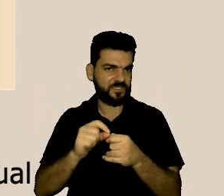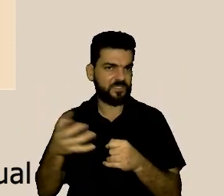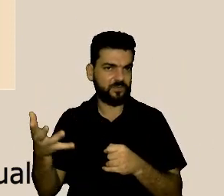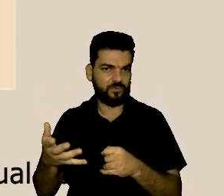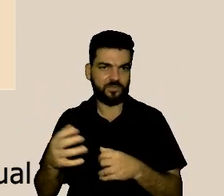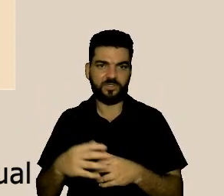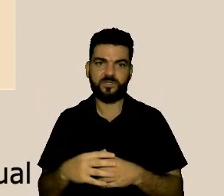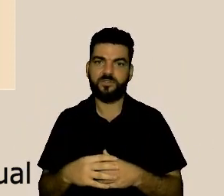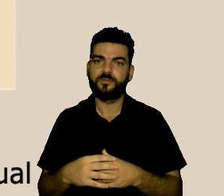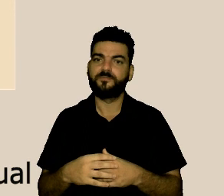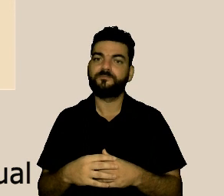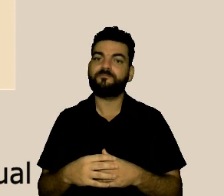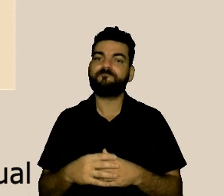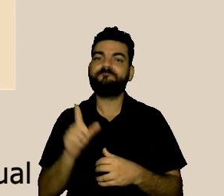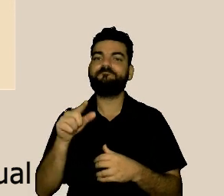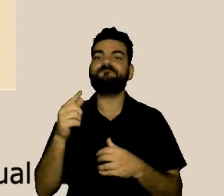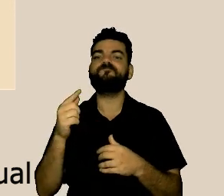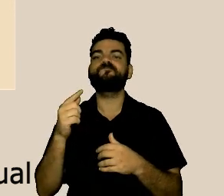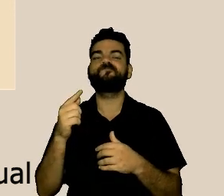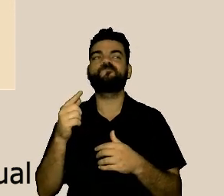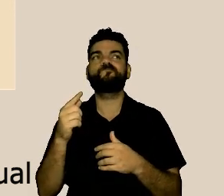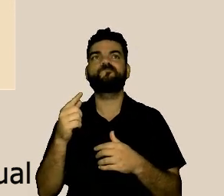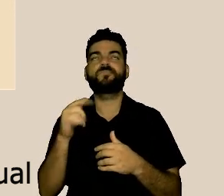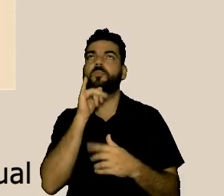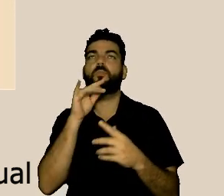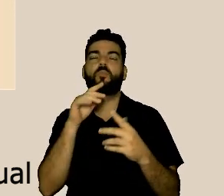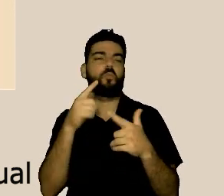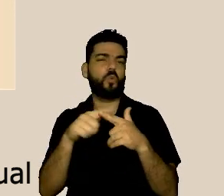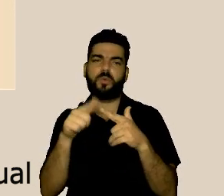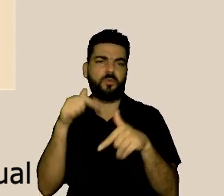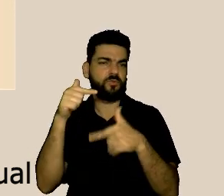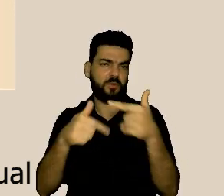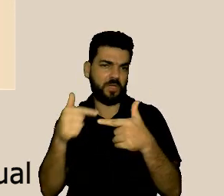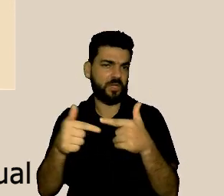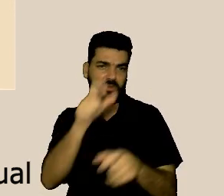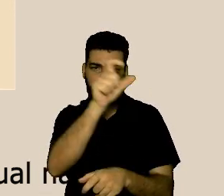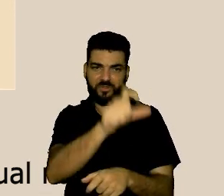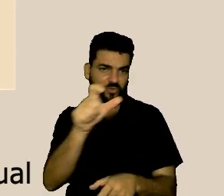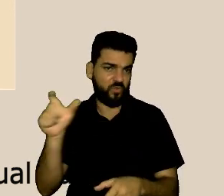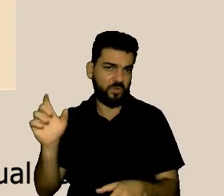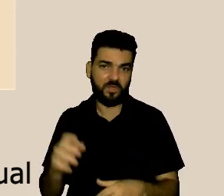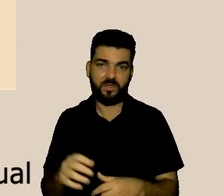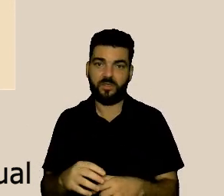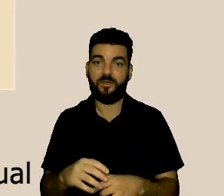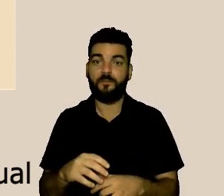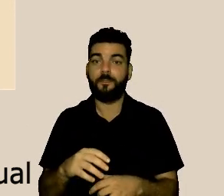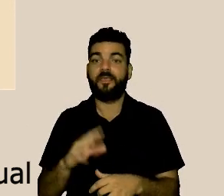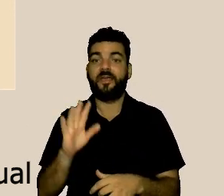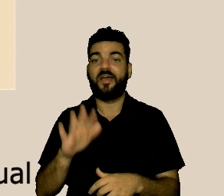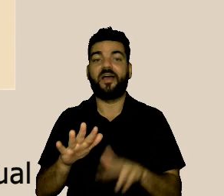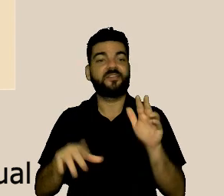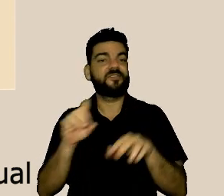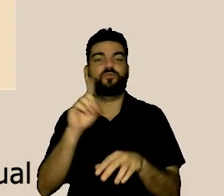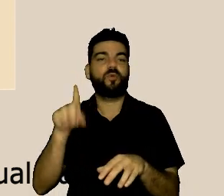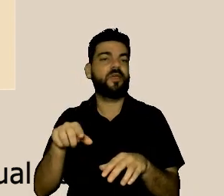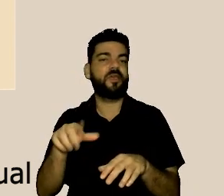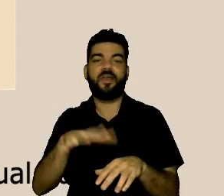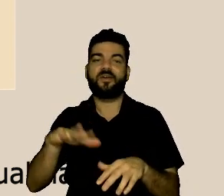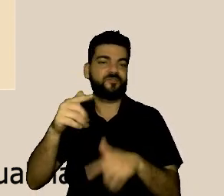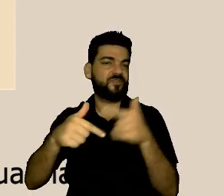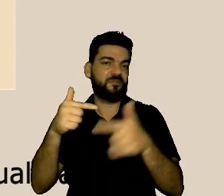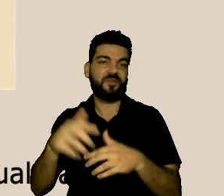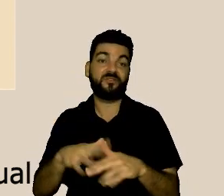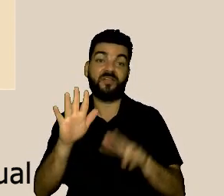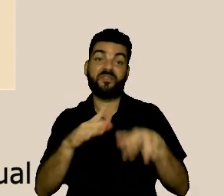aqui que o enfrentamento das situações próprias do indivíduo nem sempre estão relacionadas ao trabalho né